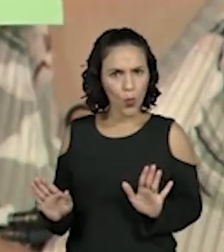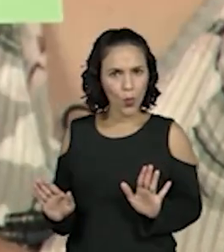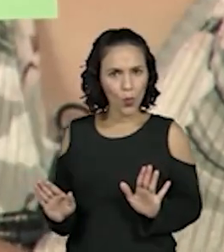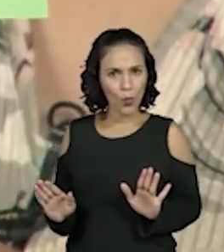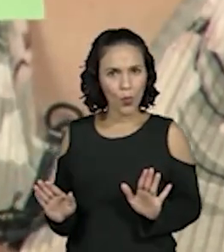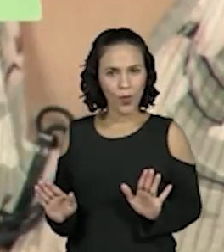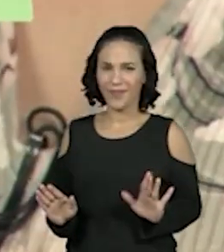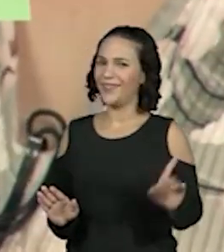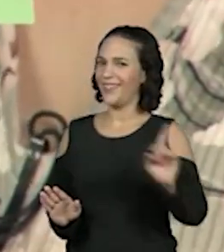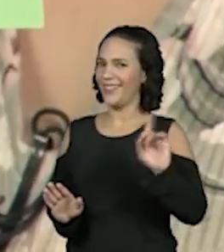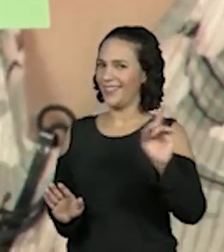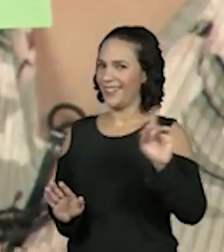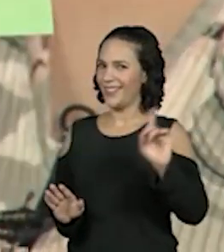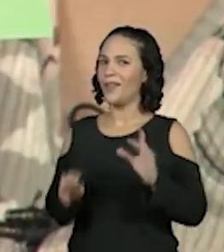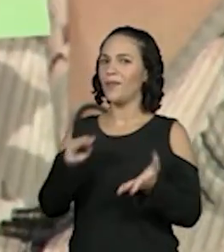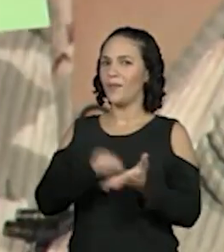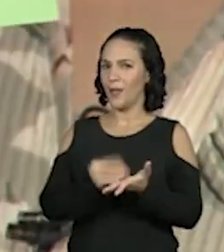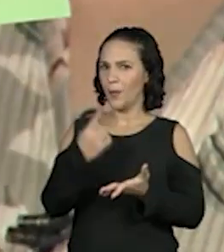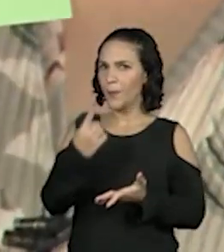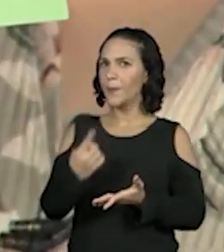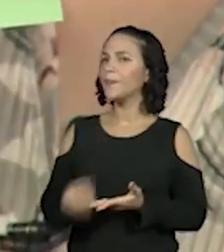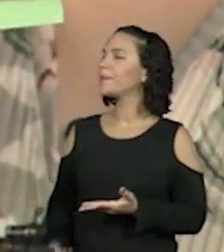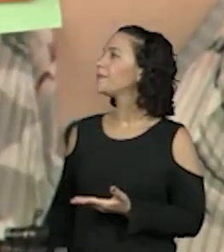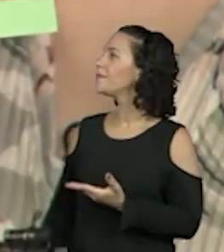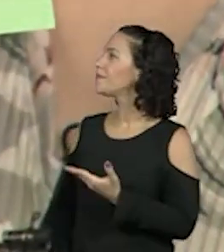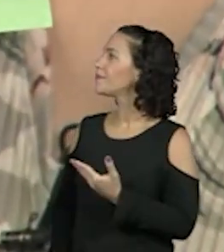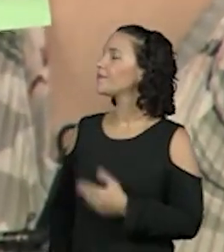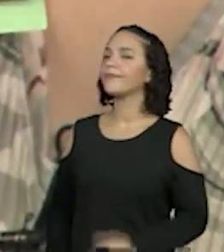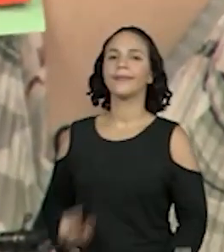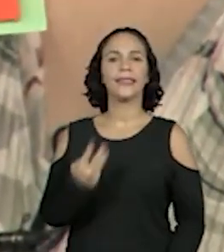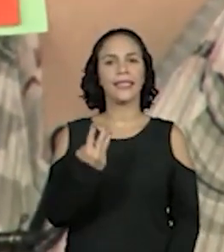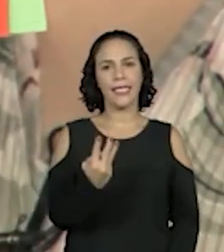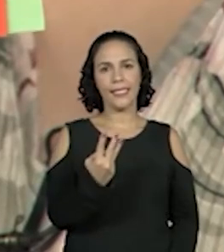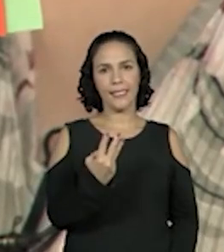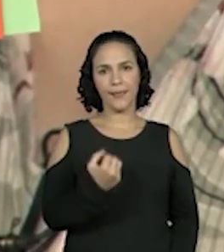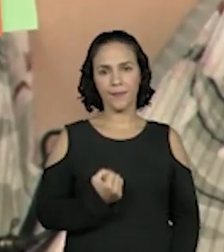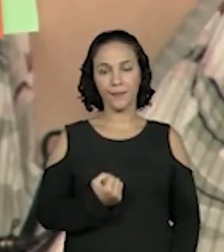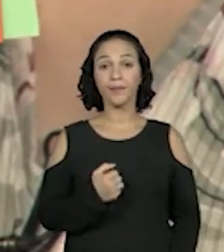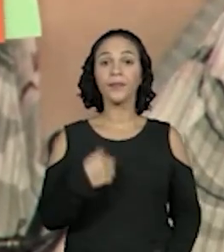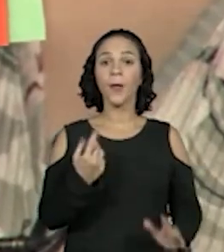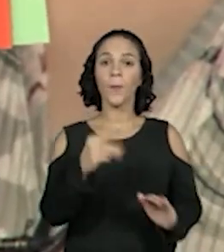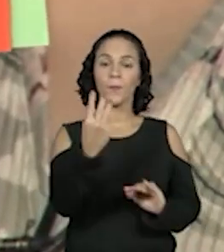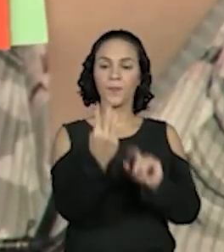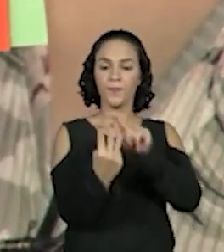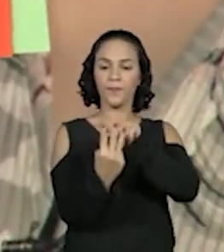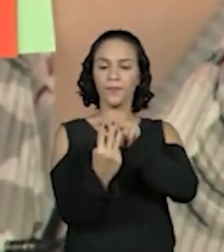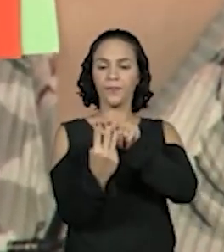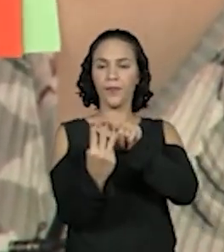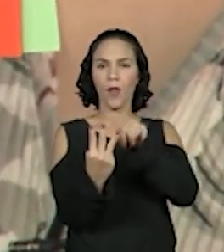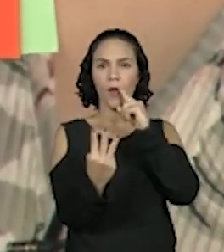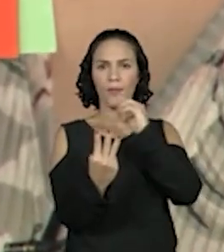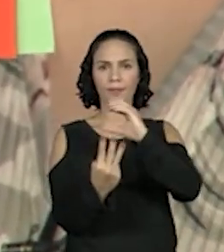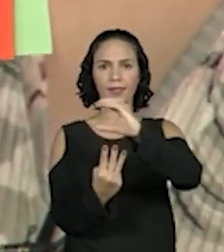E depois? O 3. O 3, nas fichinhas desenhadas aqui, male